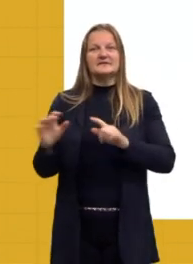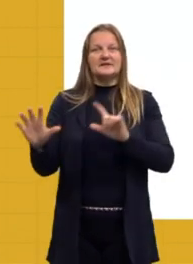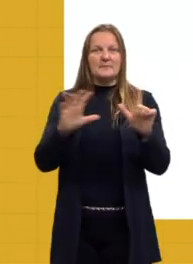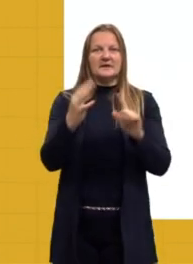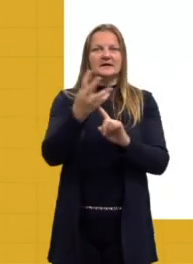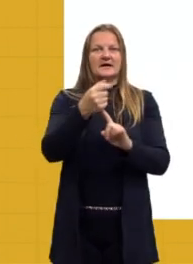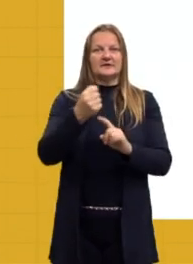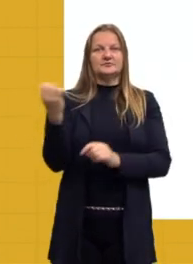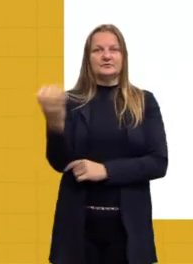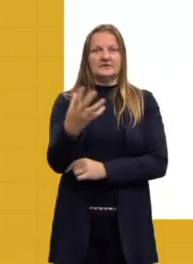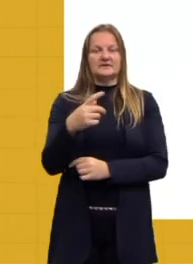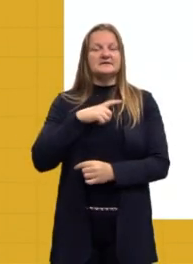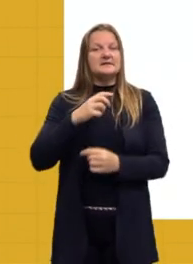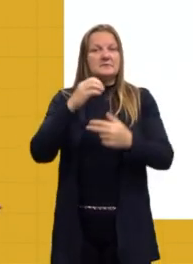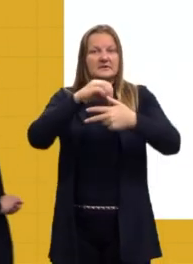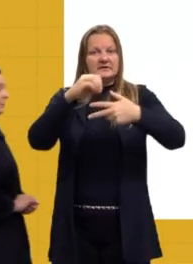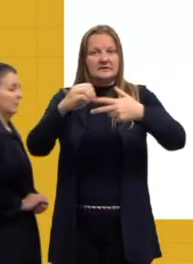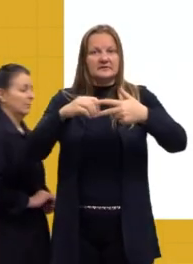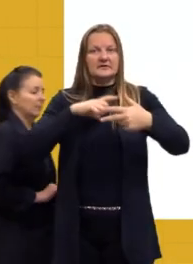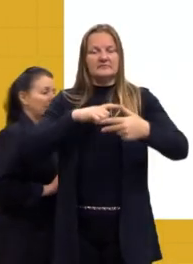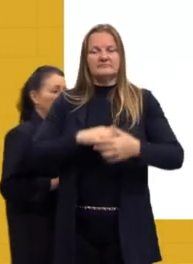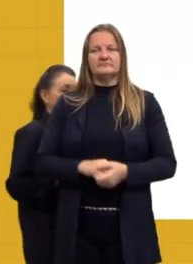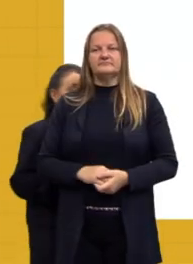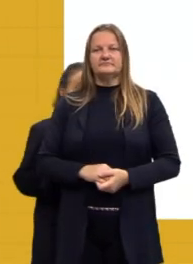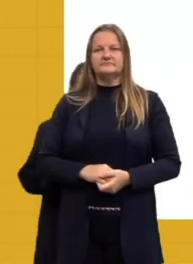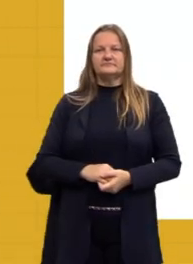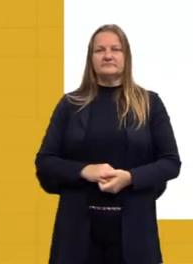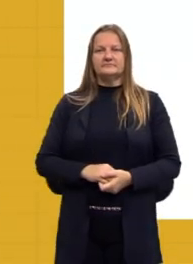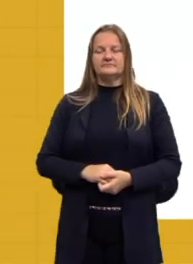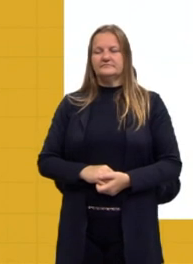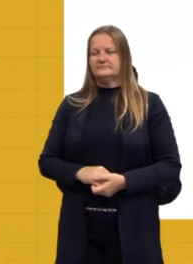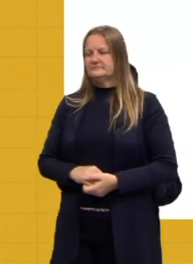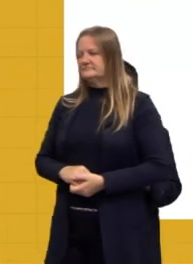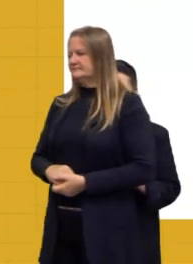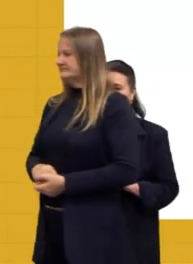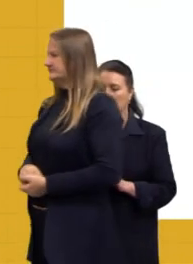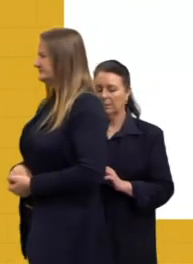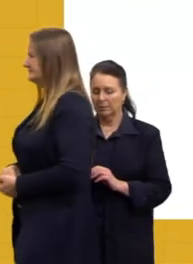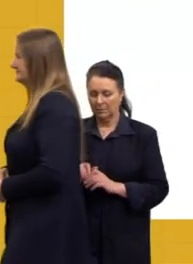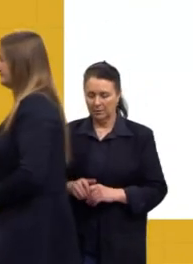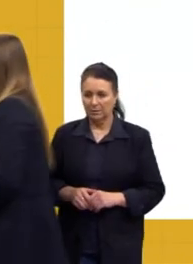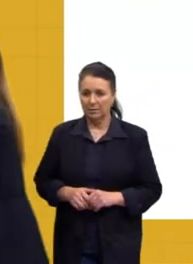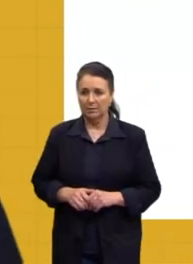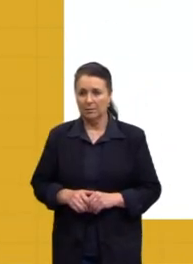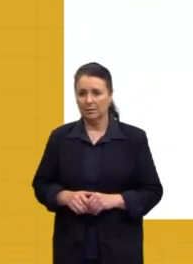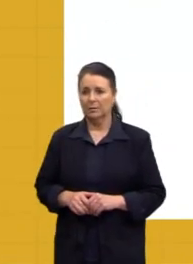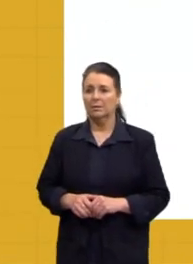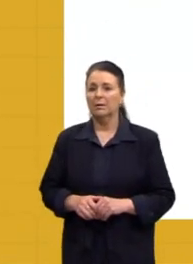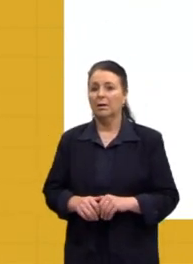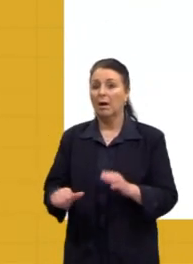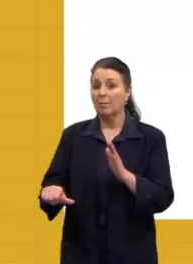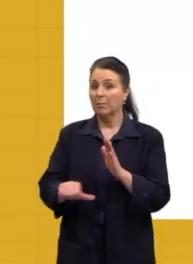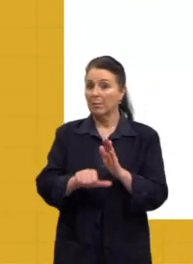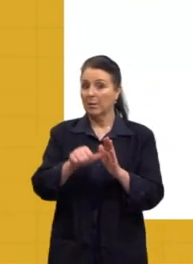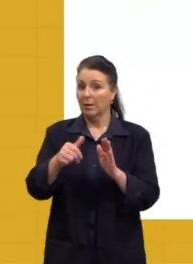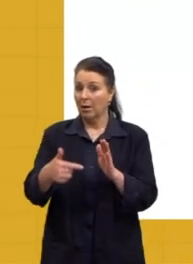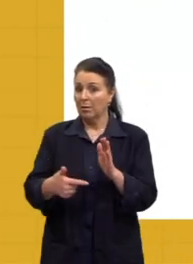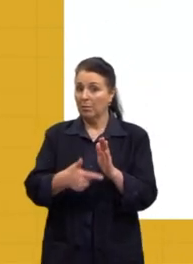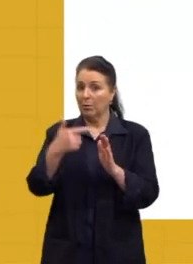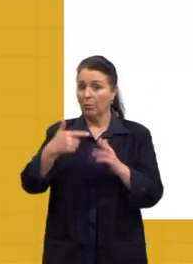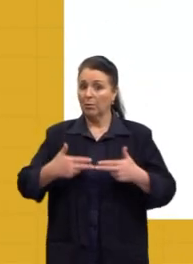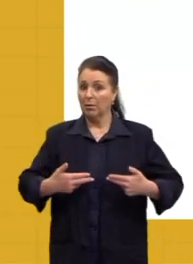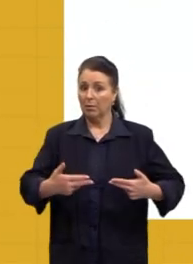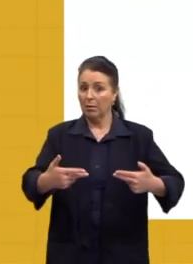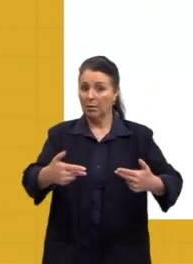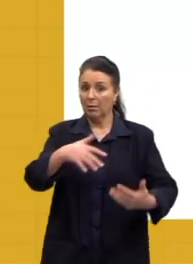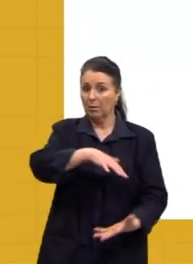Certo? O que a gente tem, então, nesse momento, né? Nós temos ali, ele ocorre mais ou menos entre a Primeira e a Segunda Guerra Mundial, né? É um período